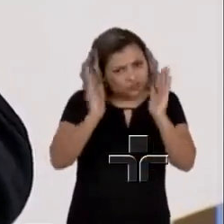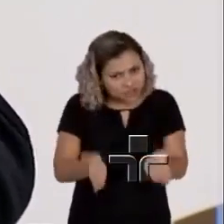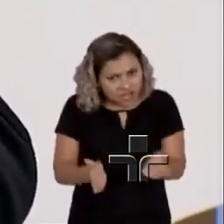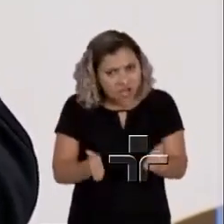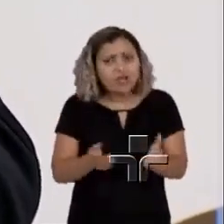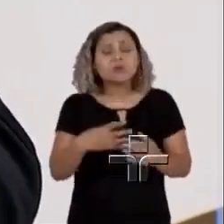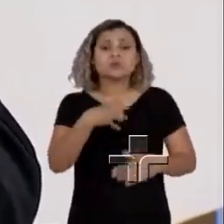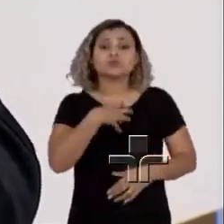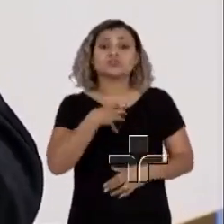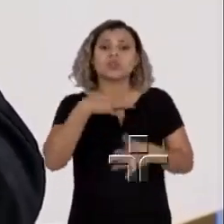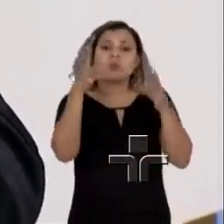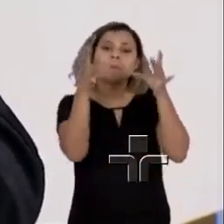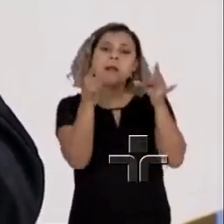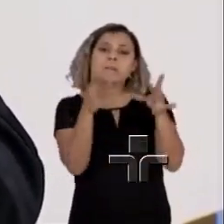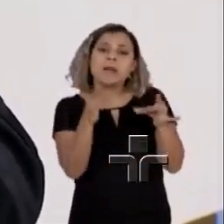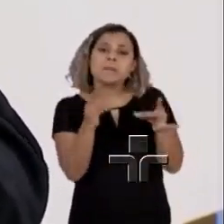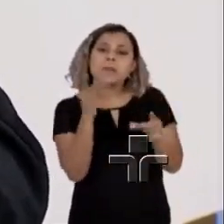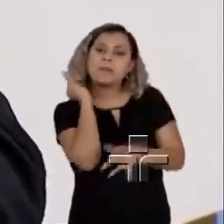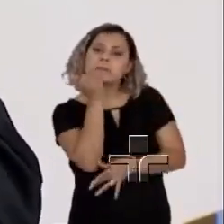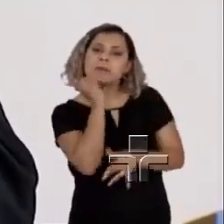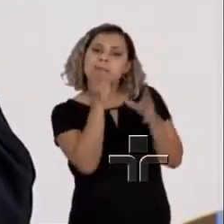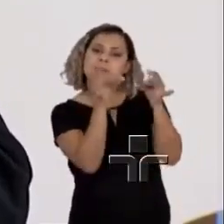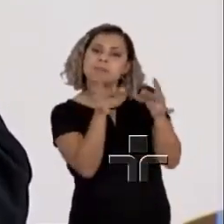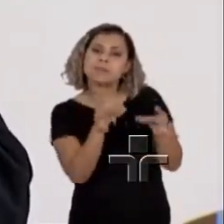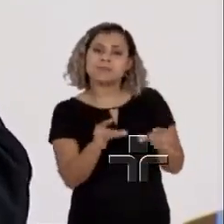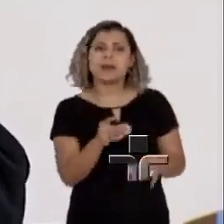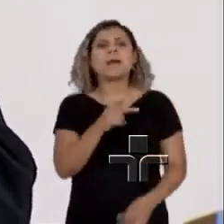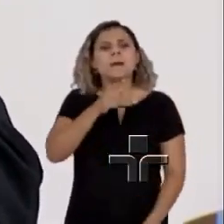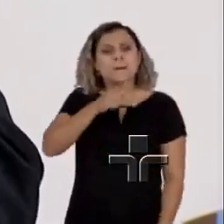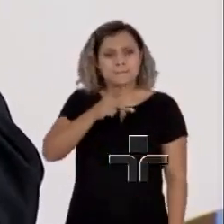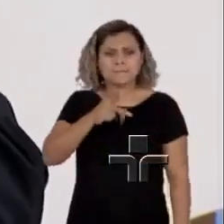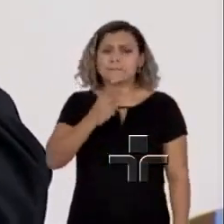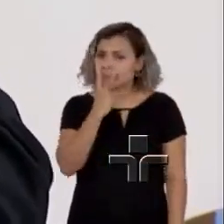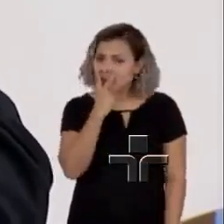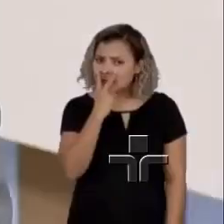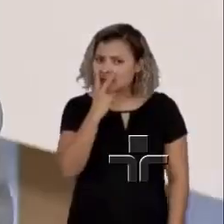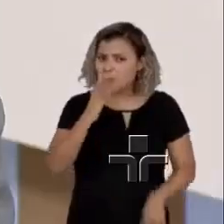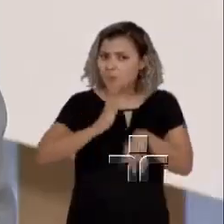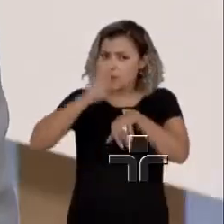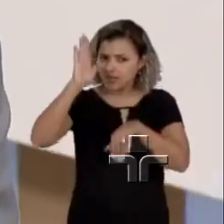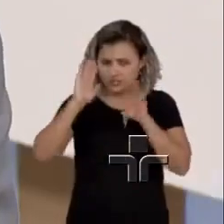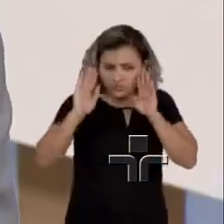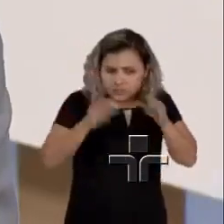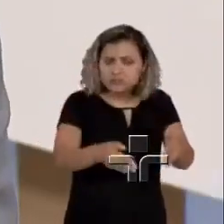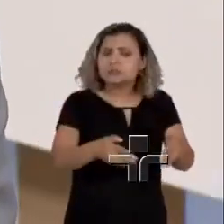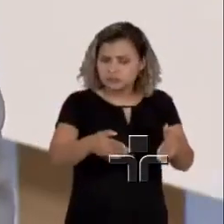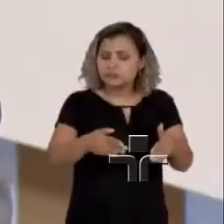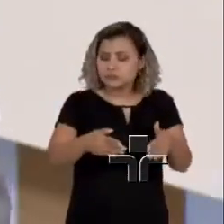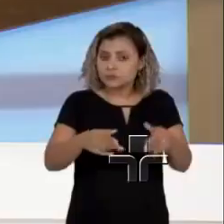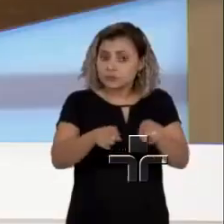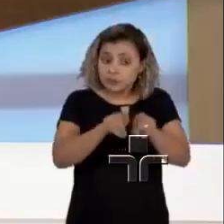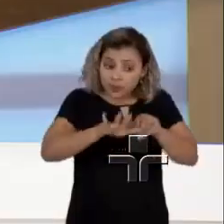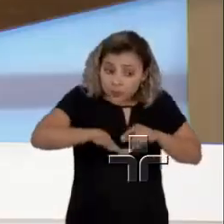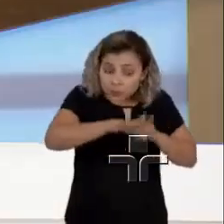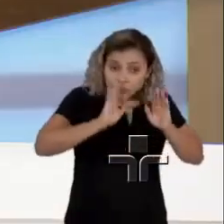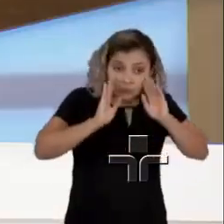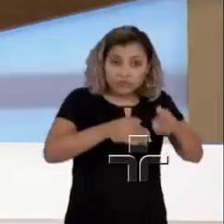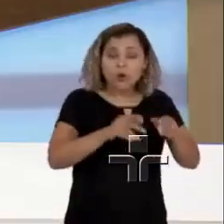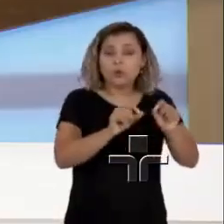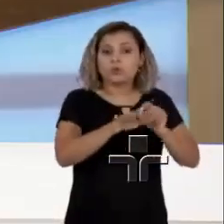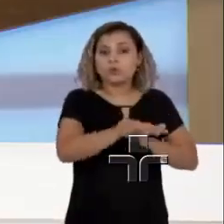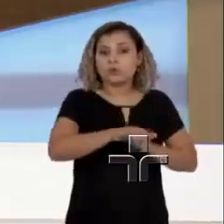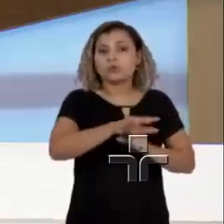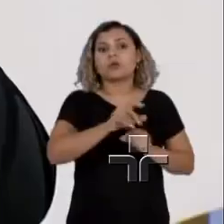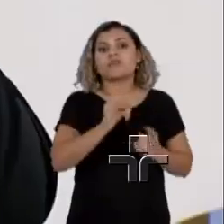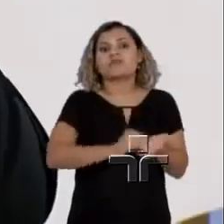faça um descritivo. Quase que, Platão é mais específico pré-cristianismo em relação ao que seria o lugar